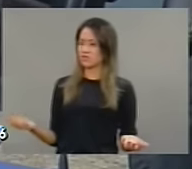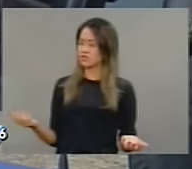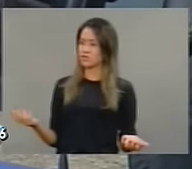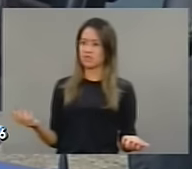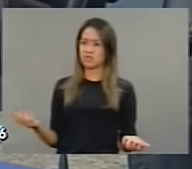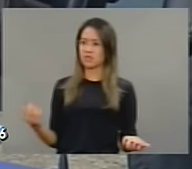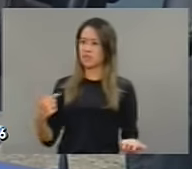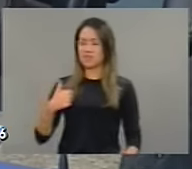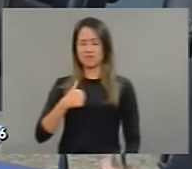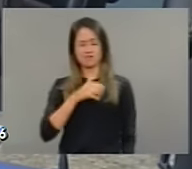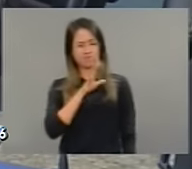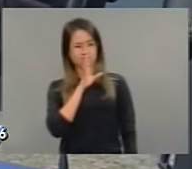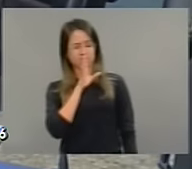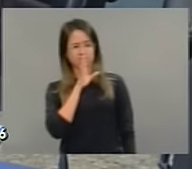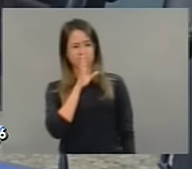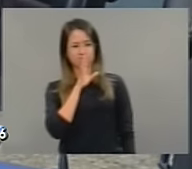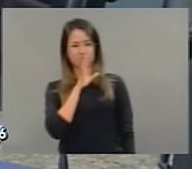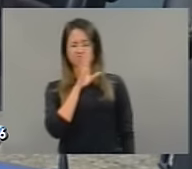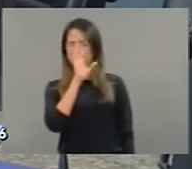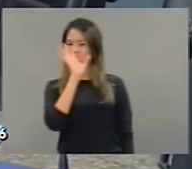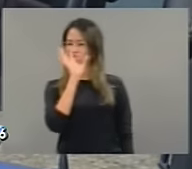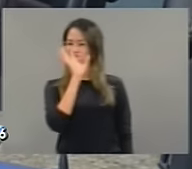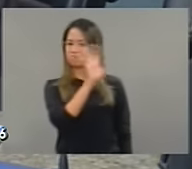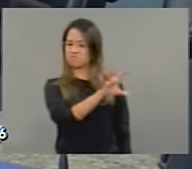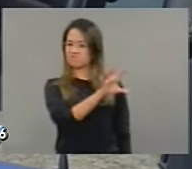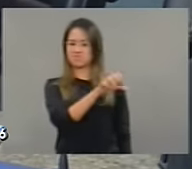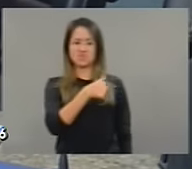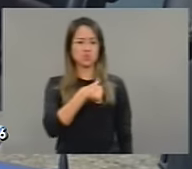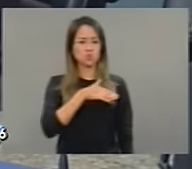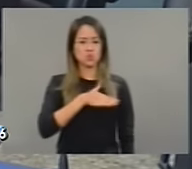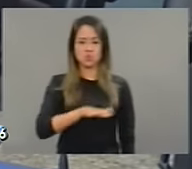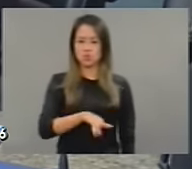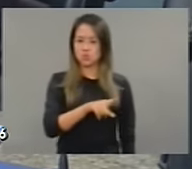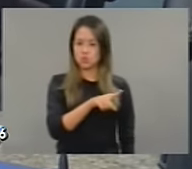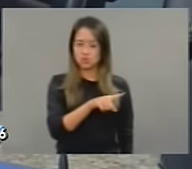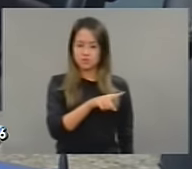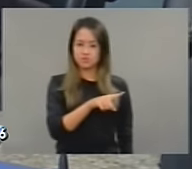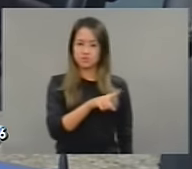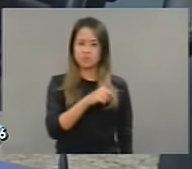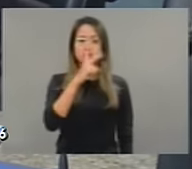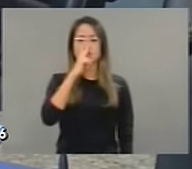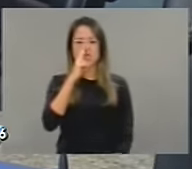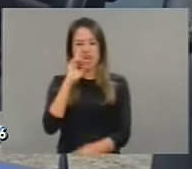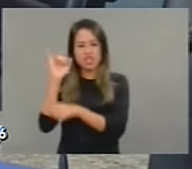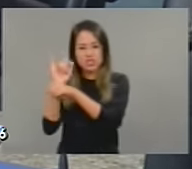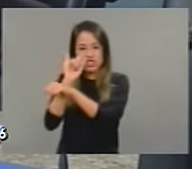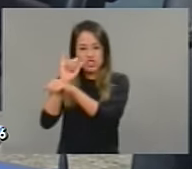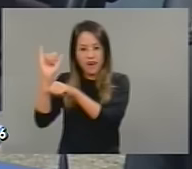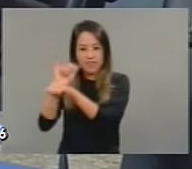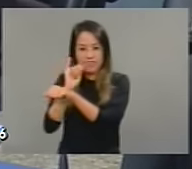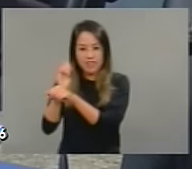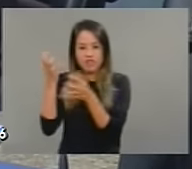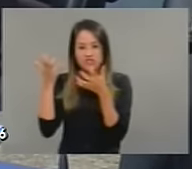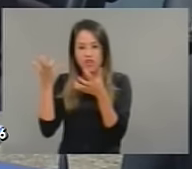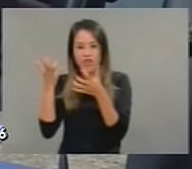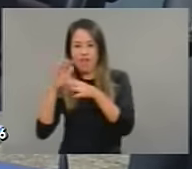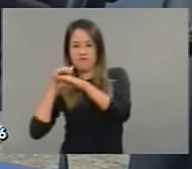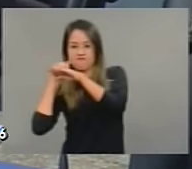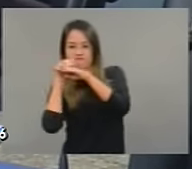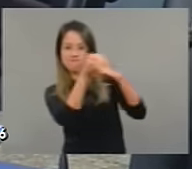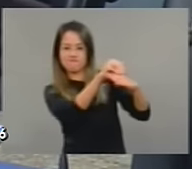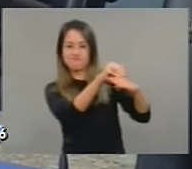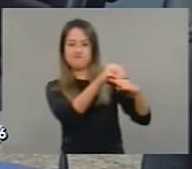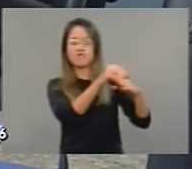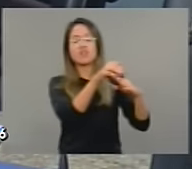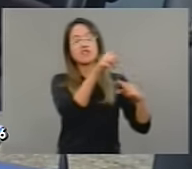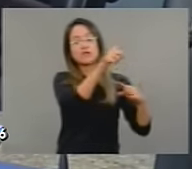fato. Eu acho que, na verdade, a gente tem que deixar muito claro que esse tipo de artimanha é muito utilizado no meu político, e acho que é por isso